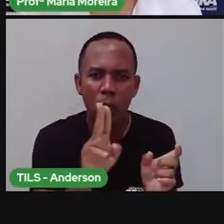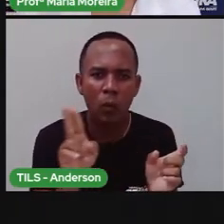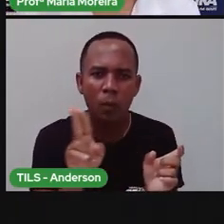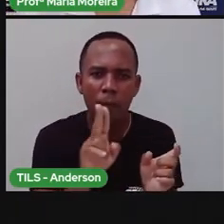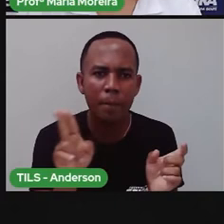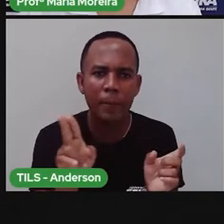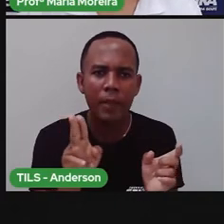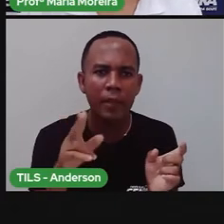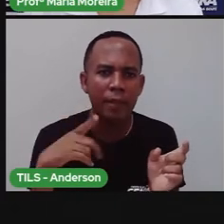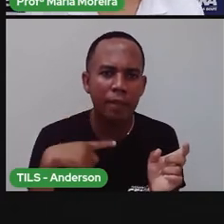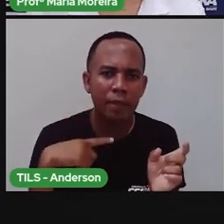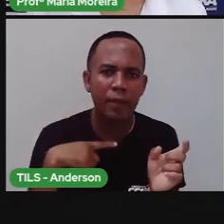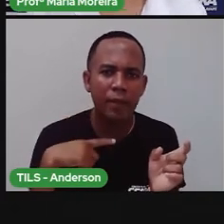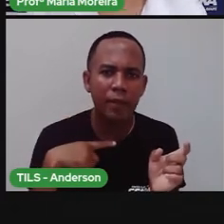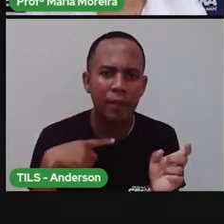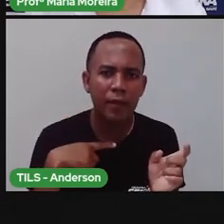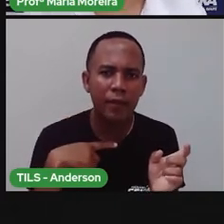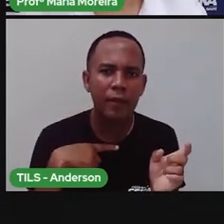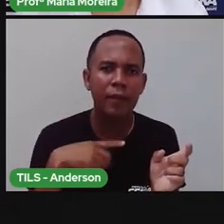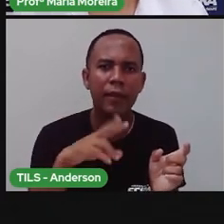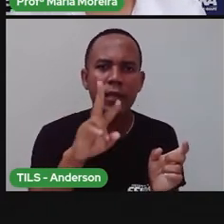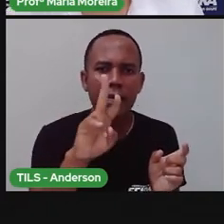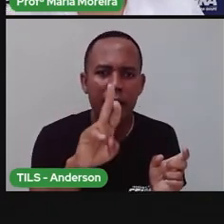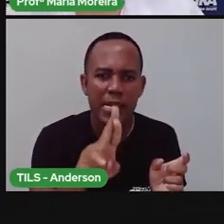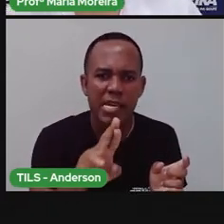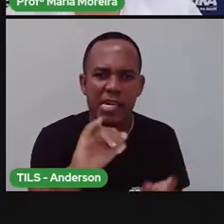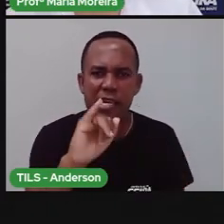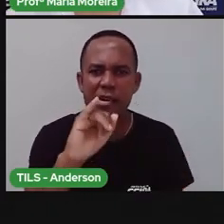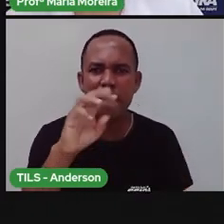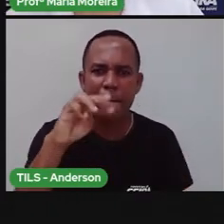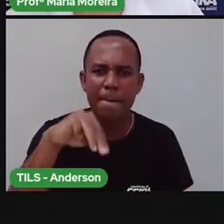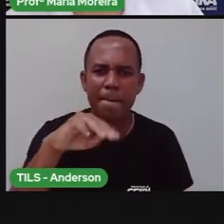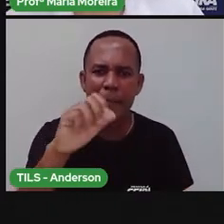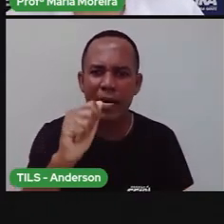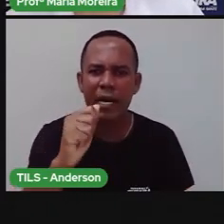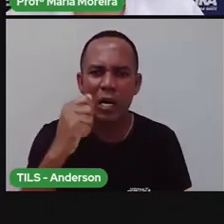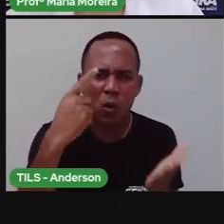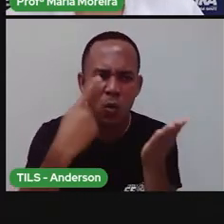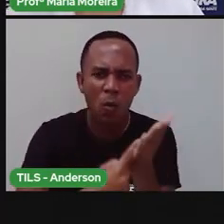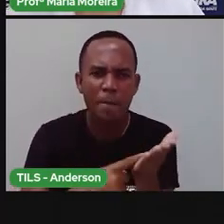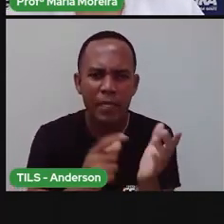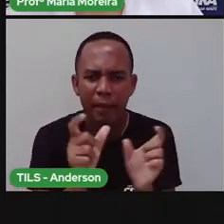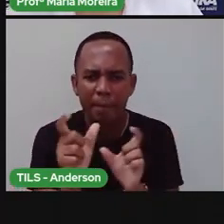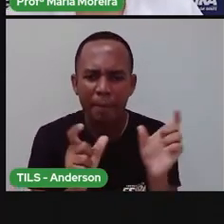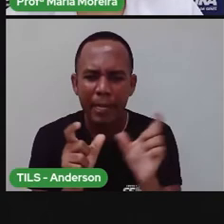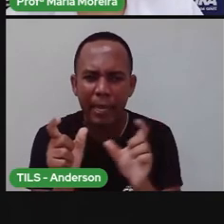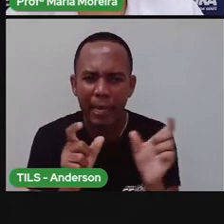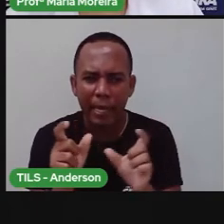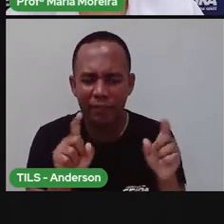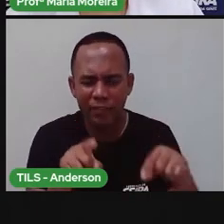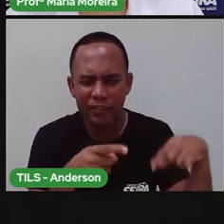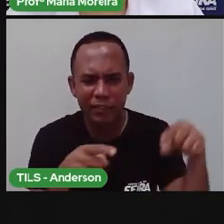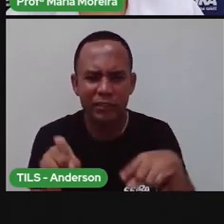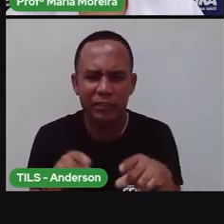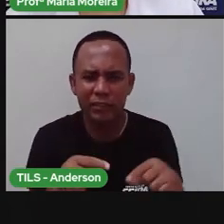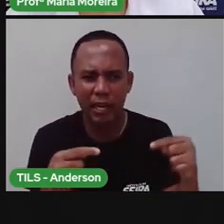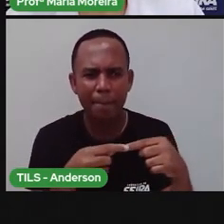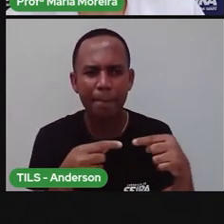Então, você tem que escrever e fazer o quê? Com que essas palavras combinem, tendo o quê? Rima.